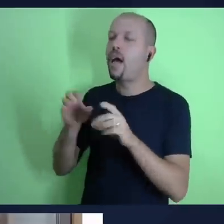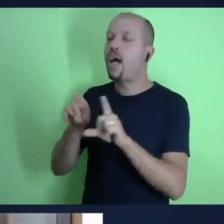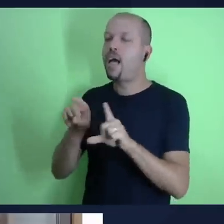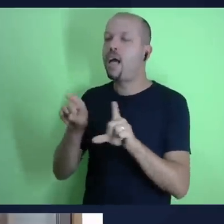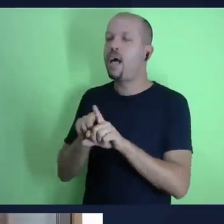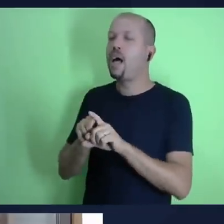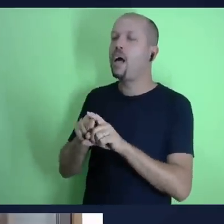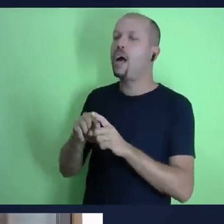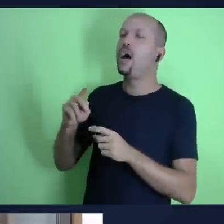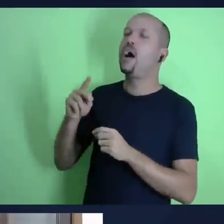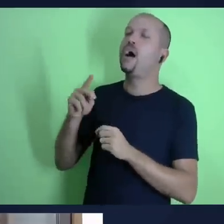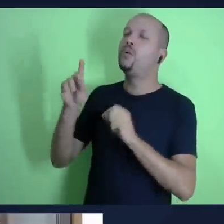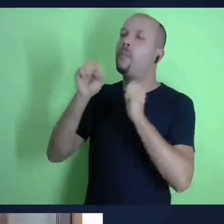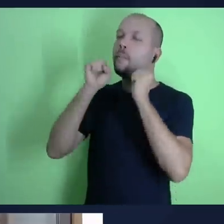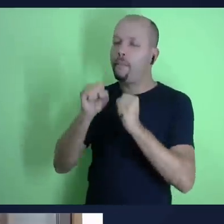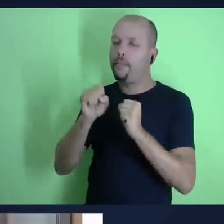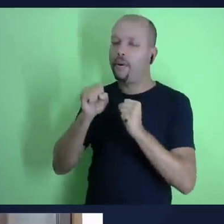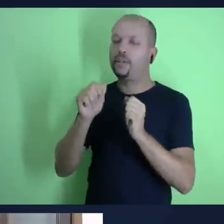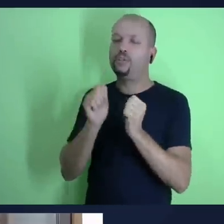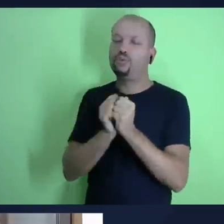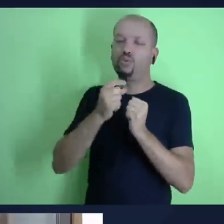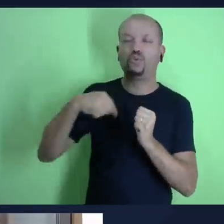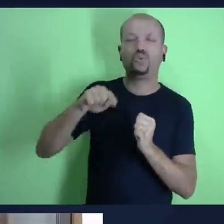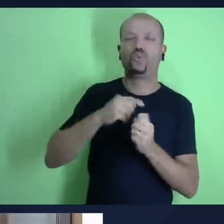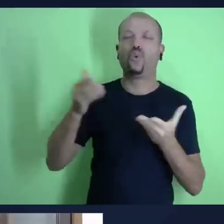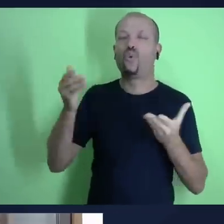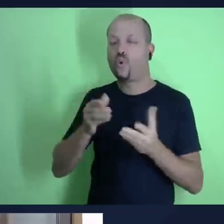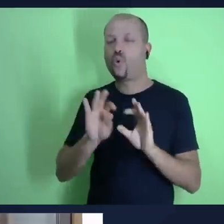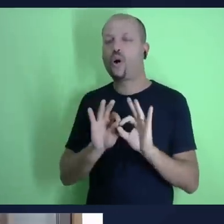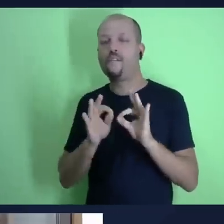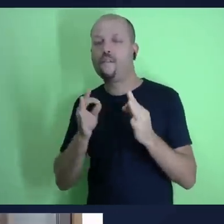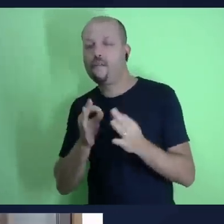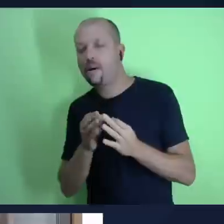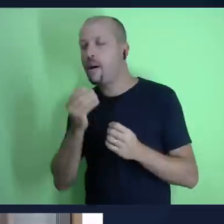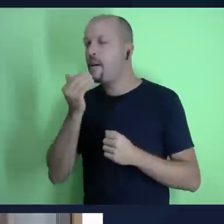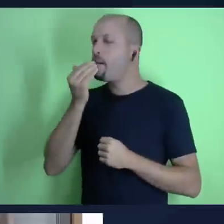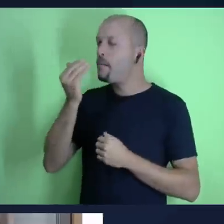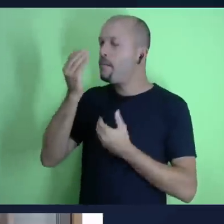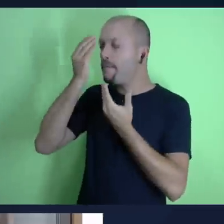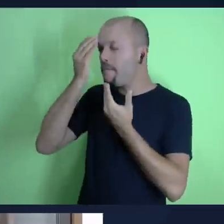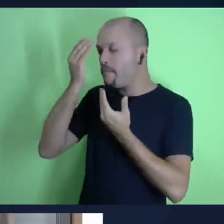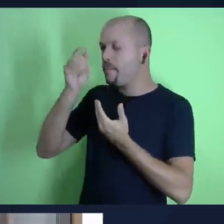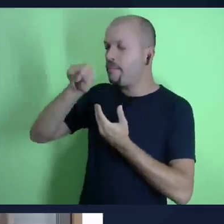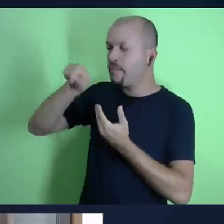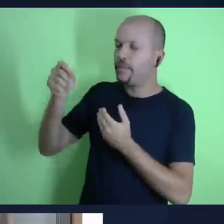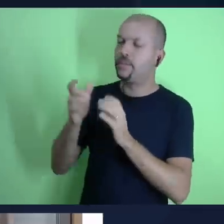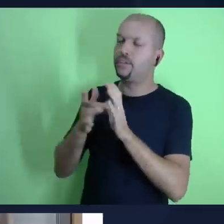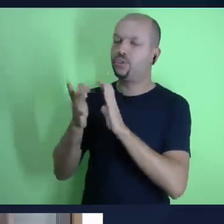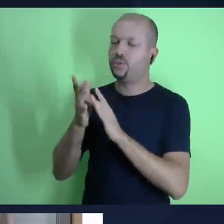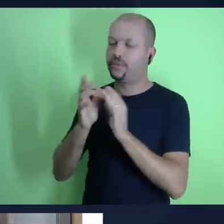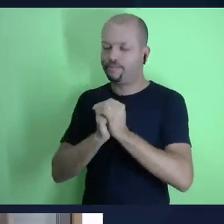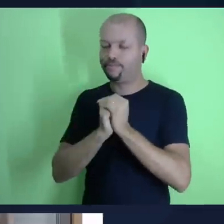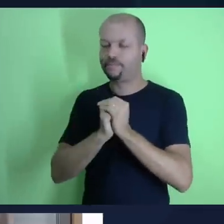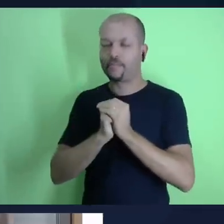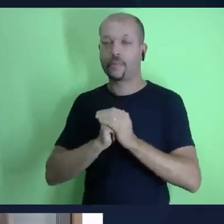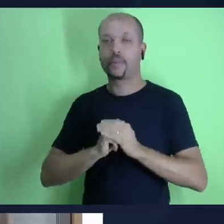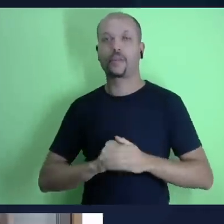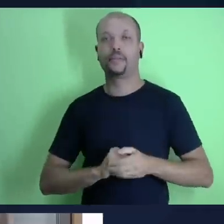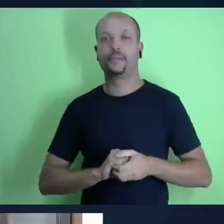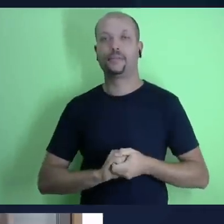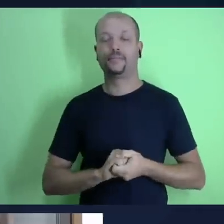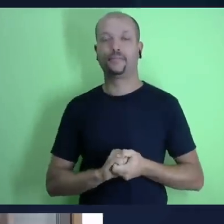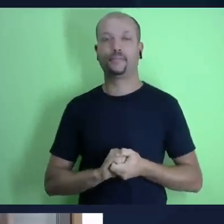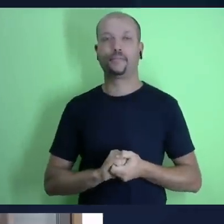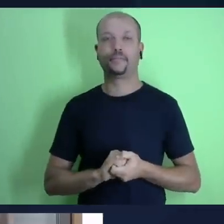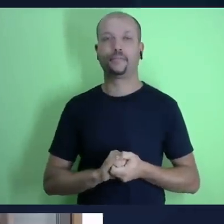e para você que nos acompanha toda semana temos um verso chave um verso para memorizar e o verso chave do tema primeiro